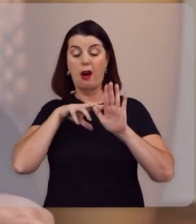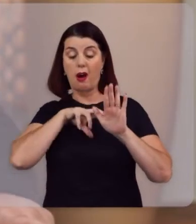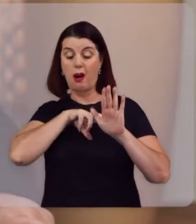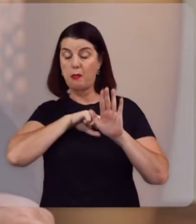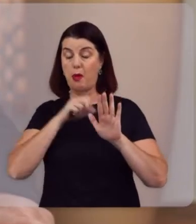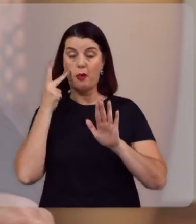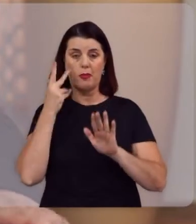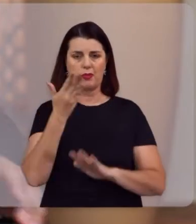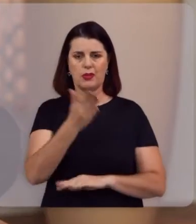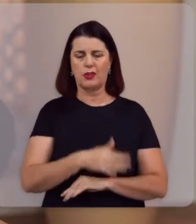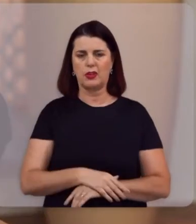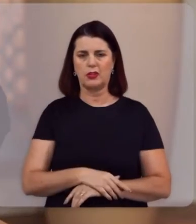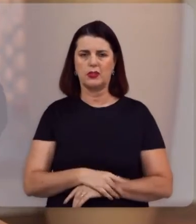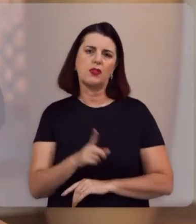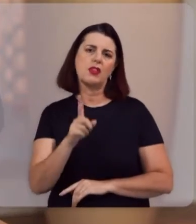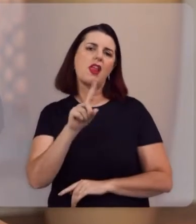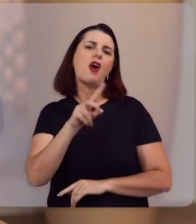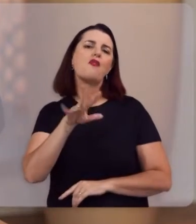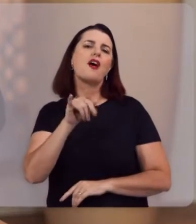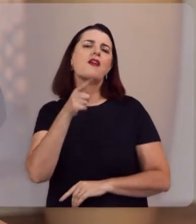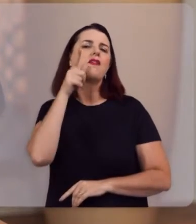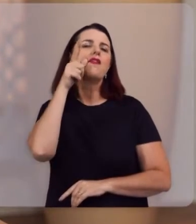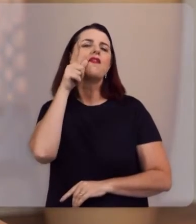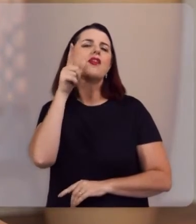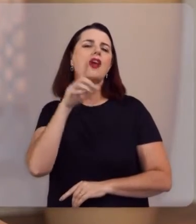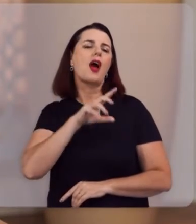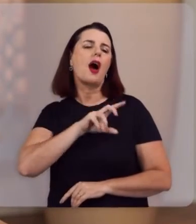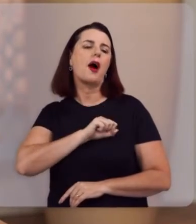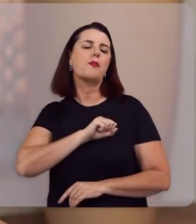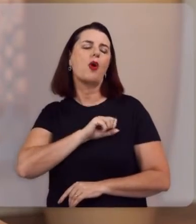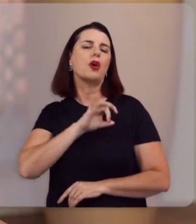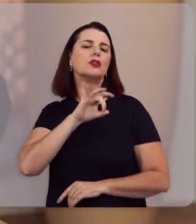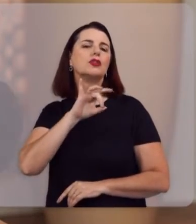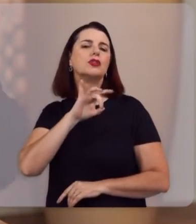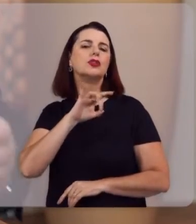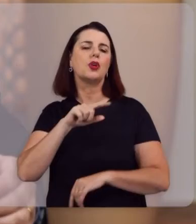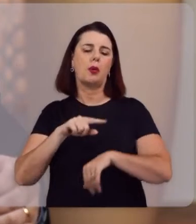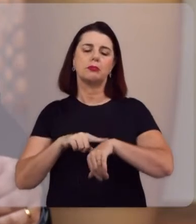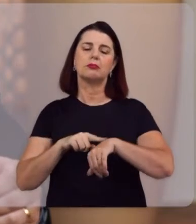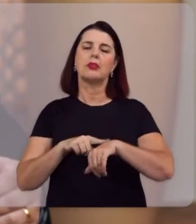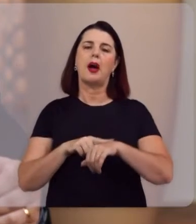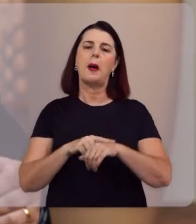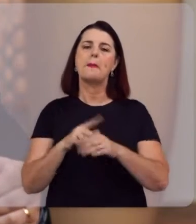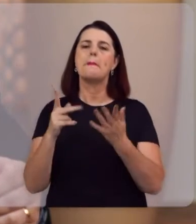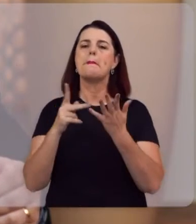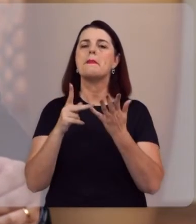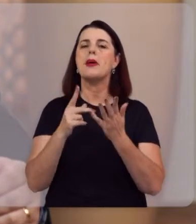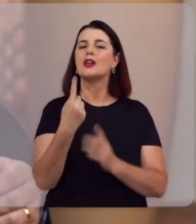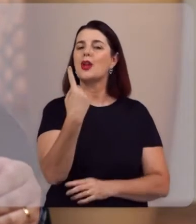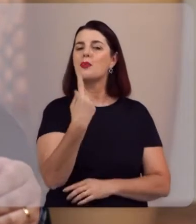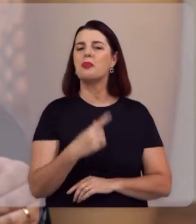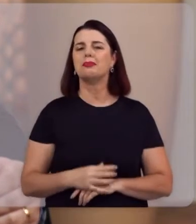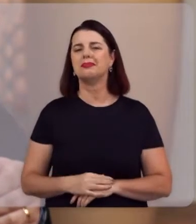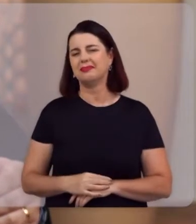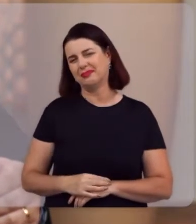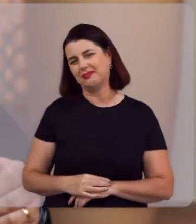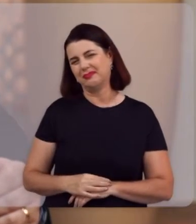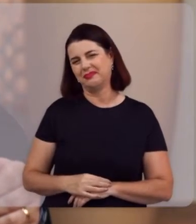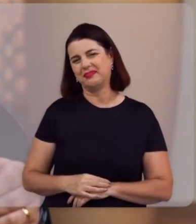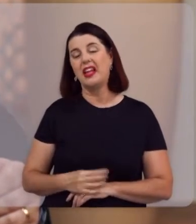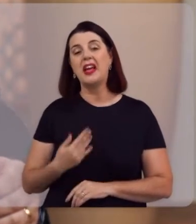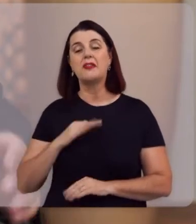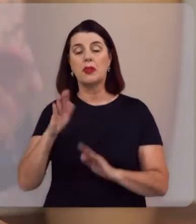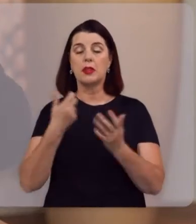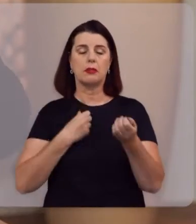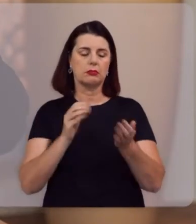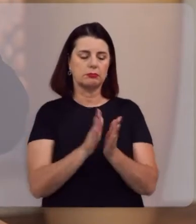você, você não vai ler a carta de amor de Deus para você só na página número 2. Há pessoas, Reverendo Rodrigo,